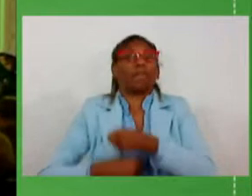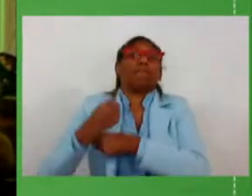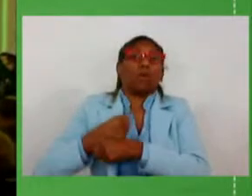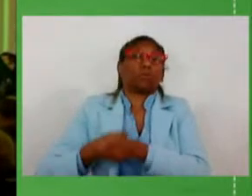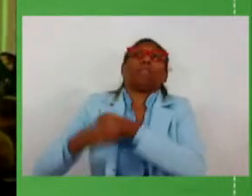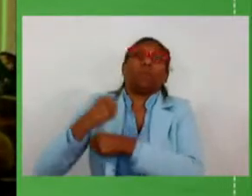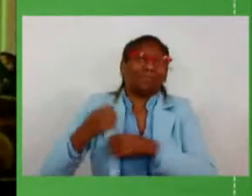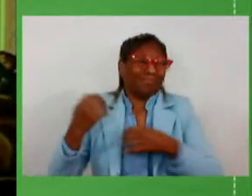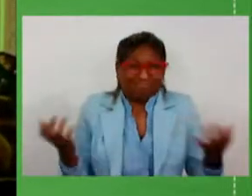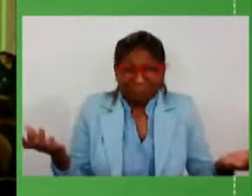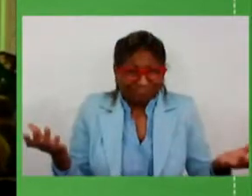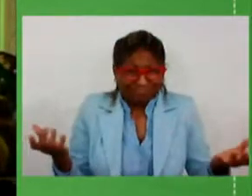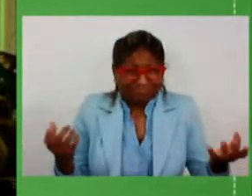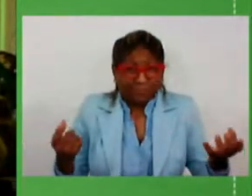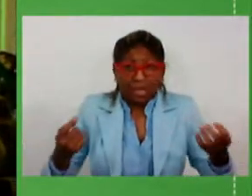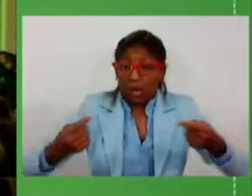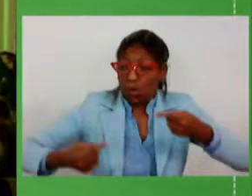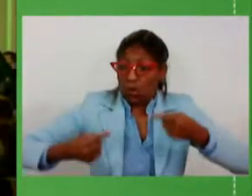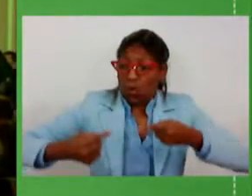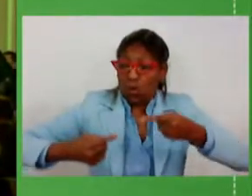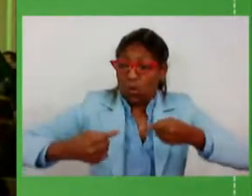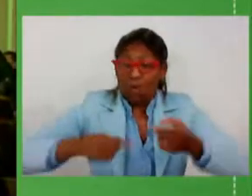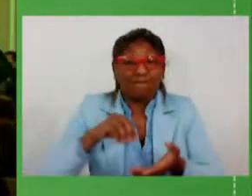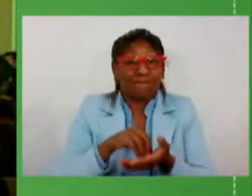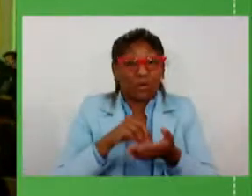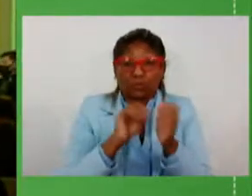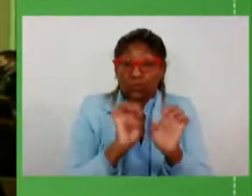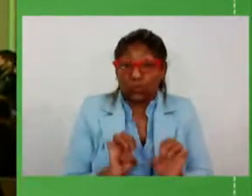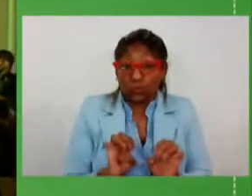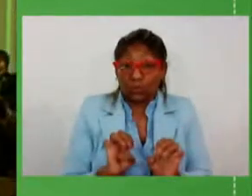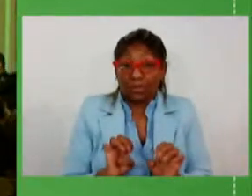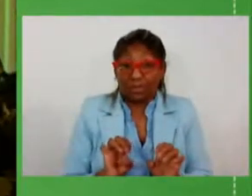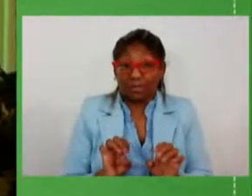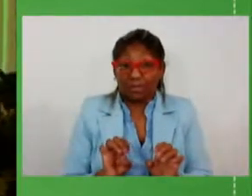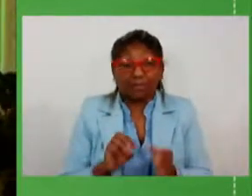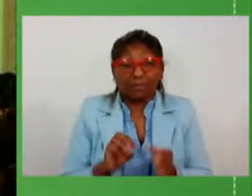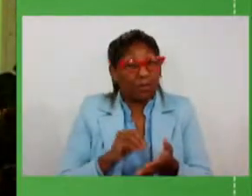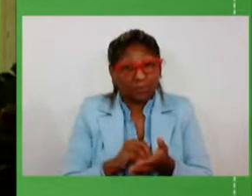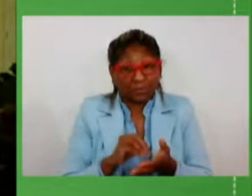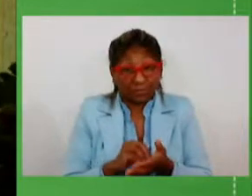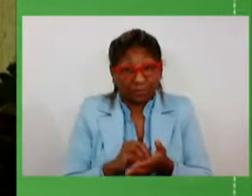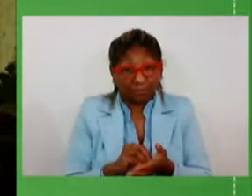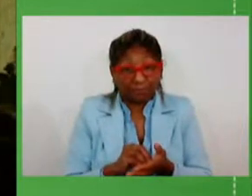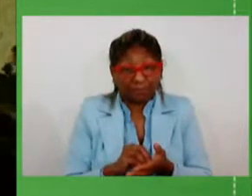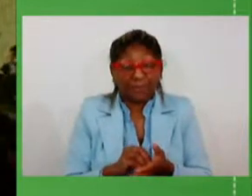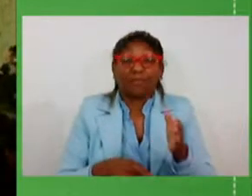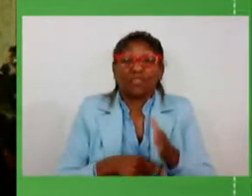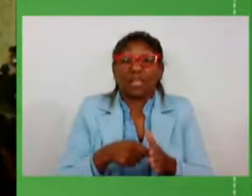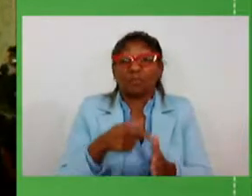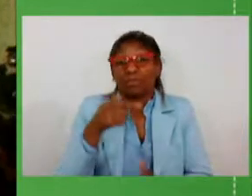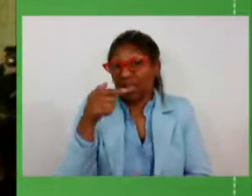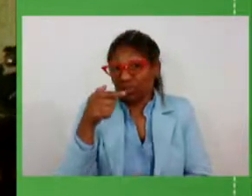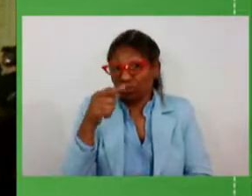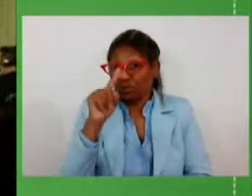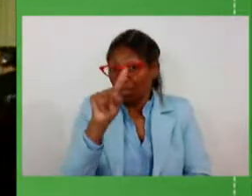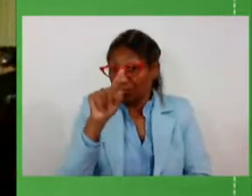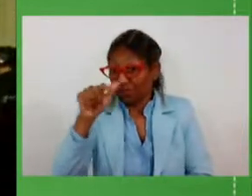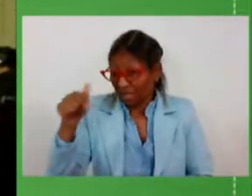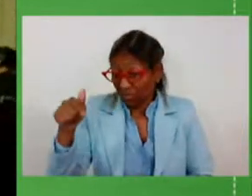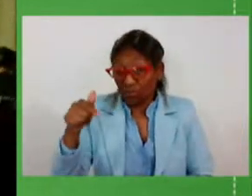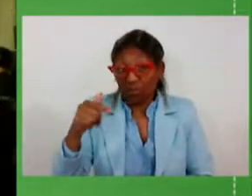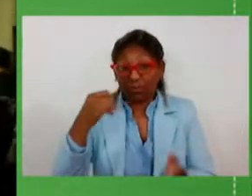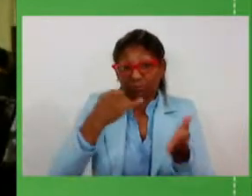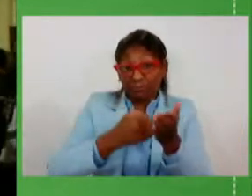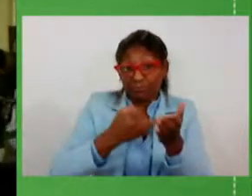competitividade no quesito de infraestrutura no Brasil e somos o vigésimo sétimo em solidez fiscal que é